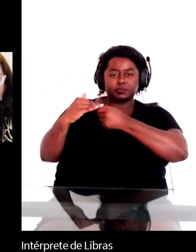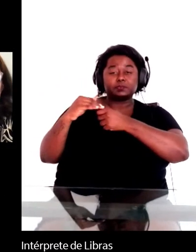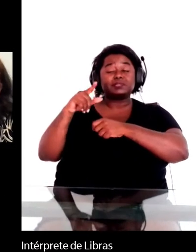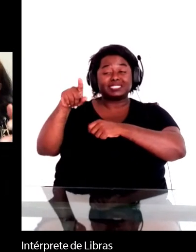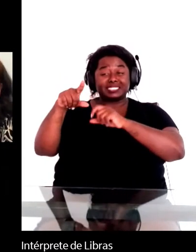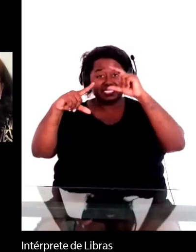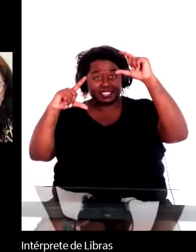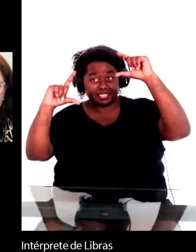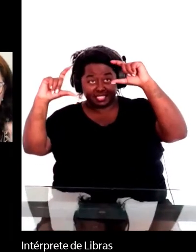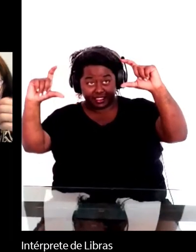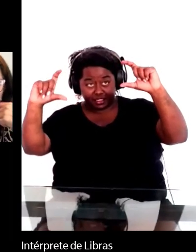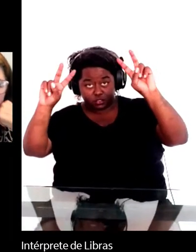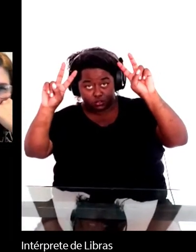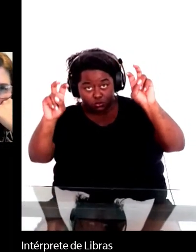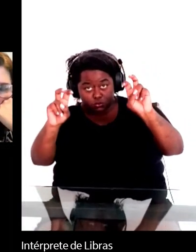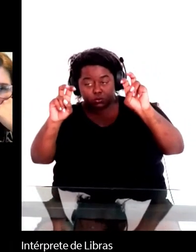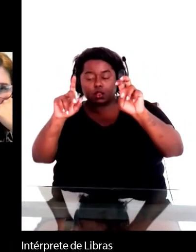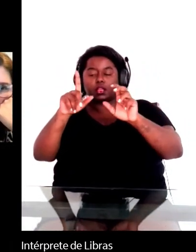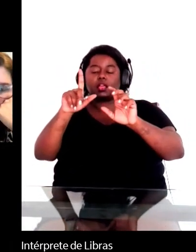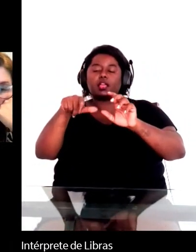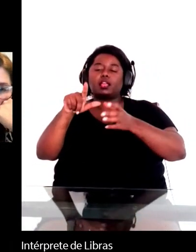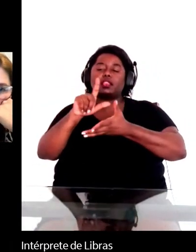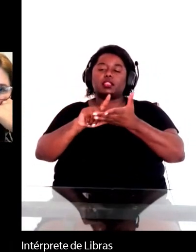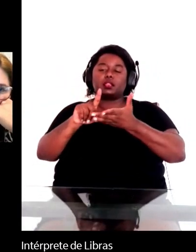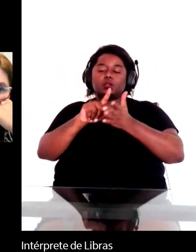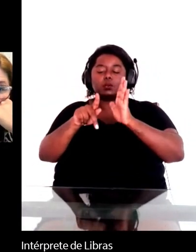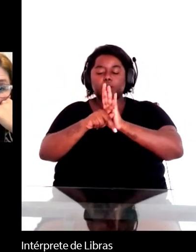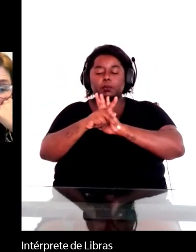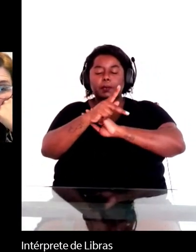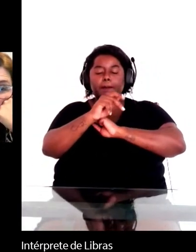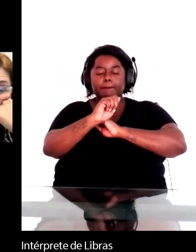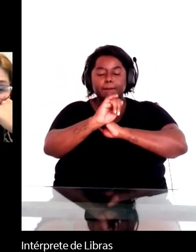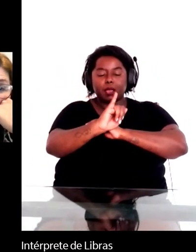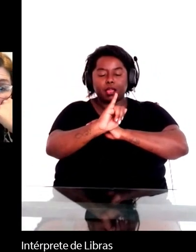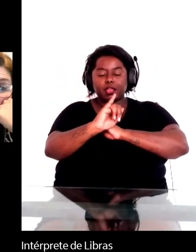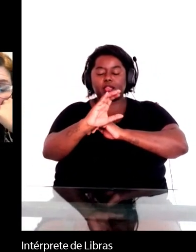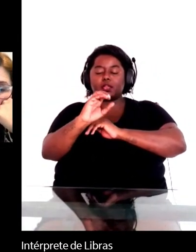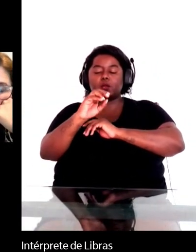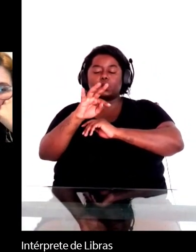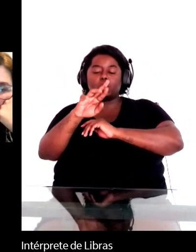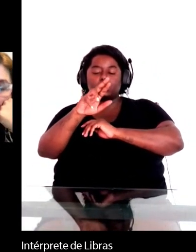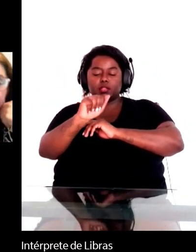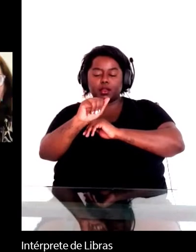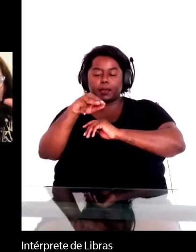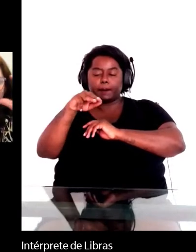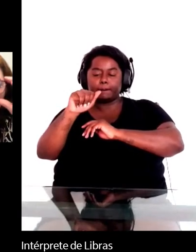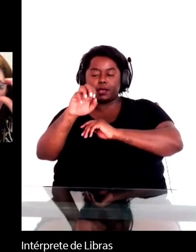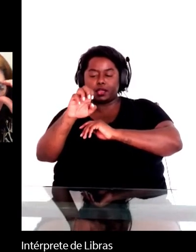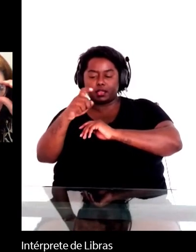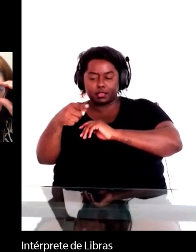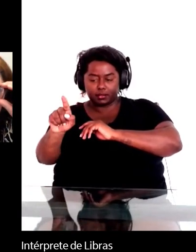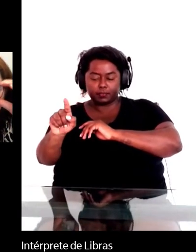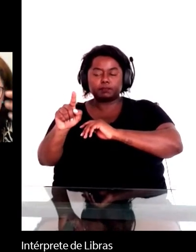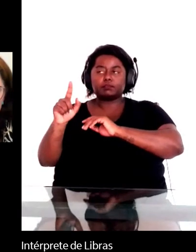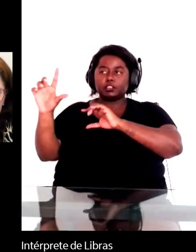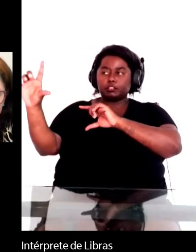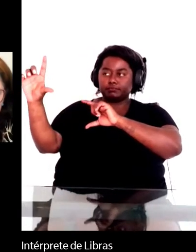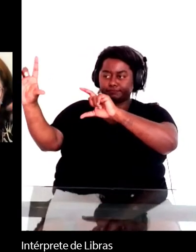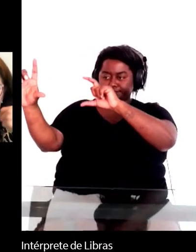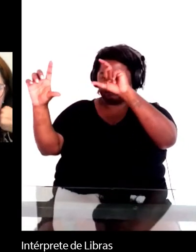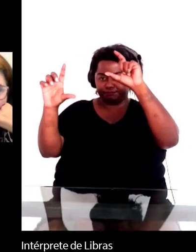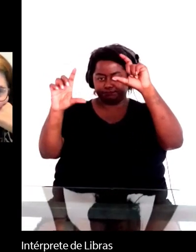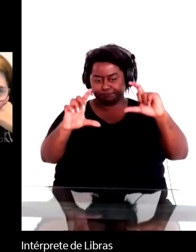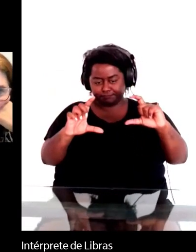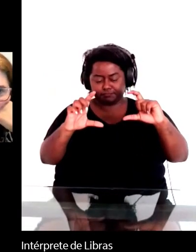contra mãe. E eu projeto esse trecho, estudo esse trecho em comparação aos anúncios que se